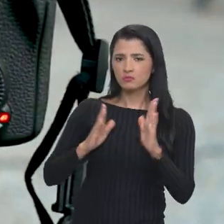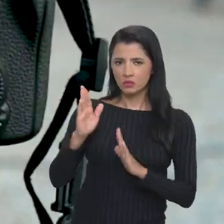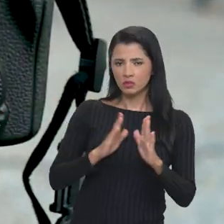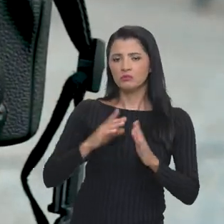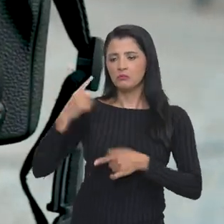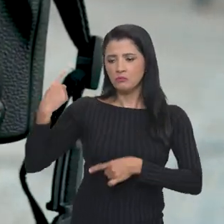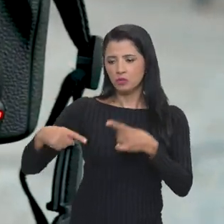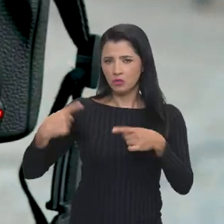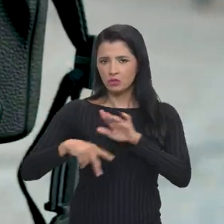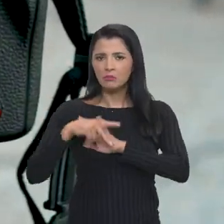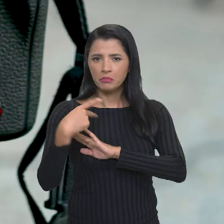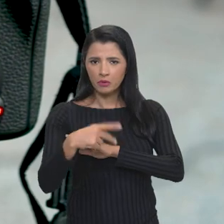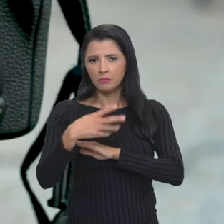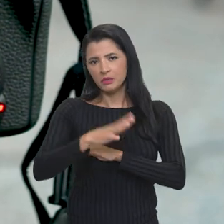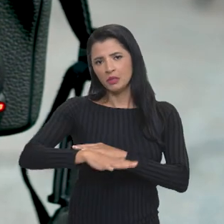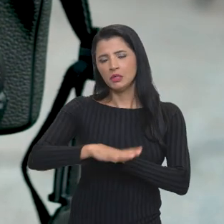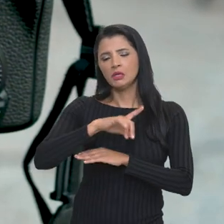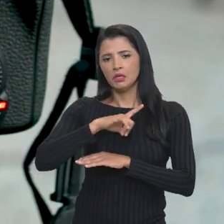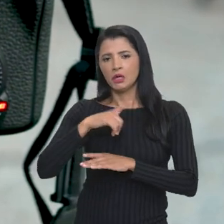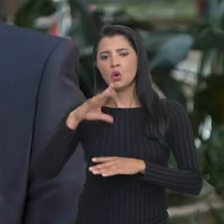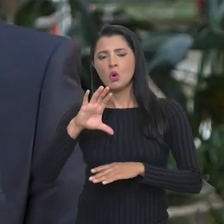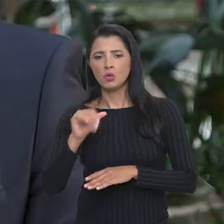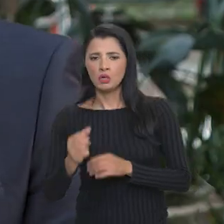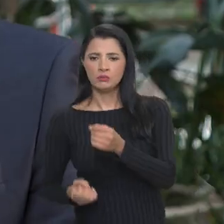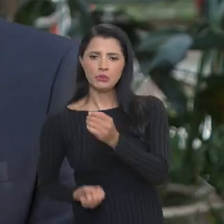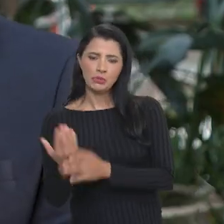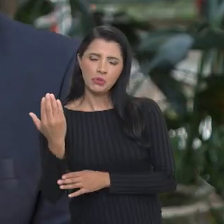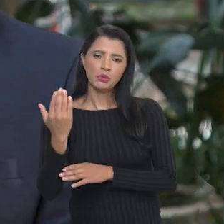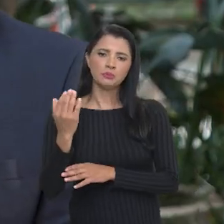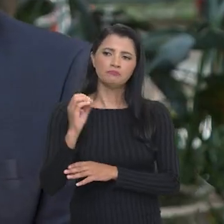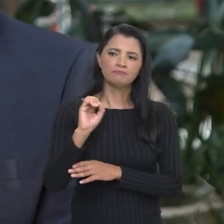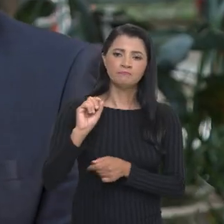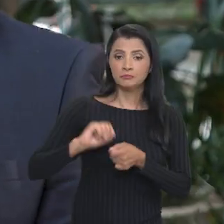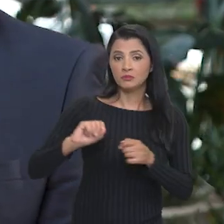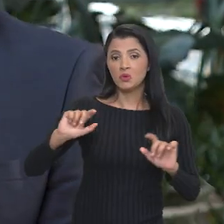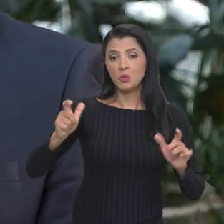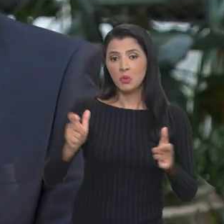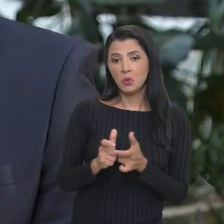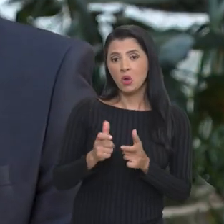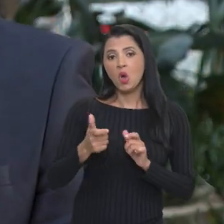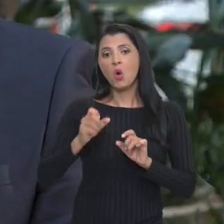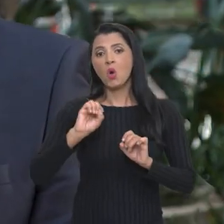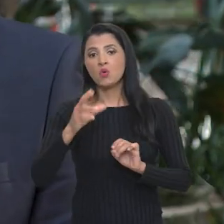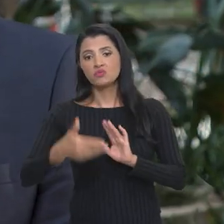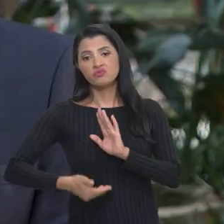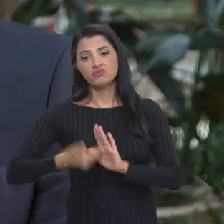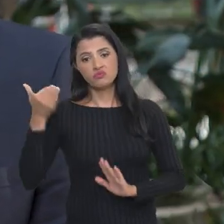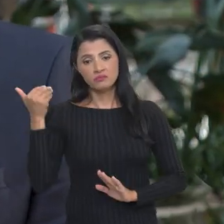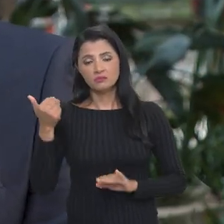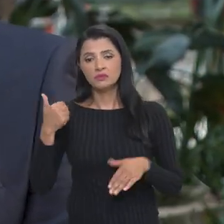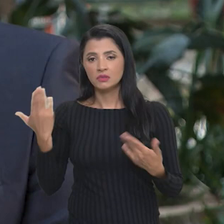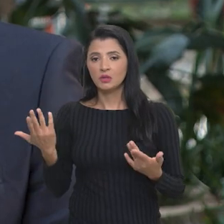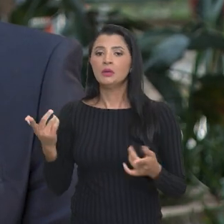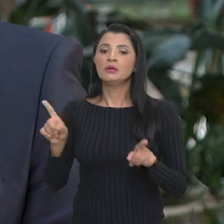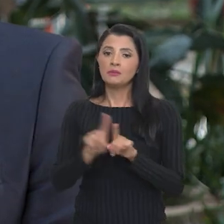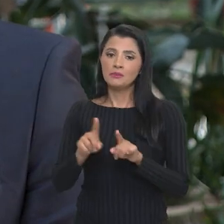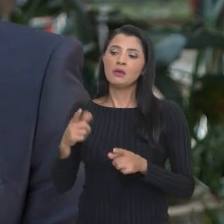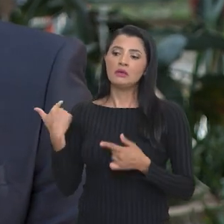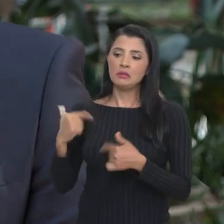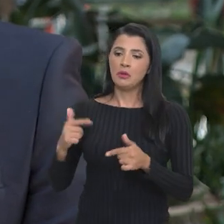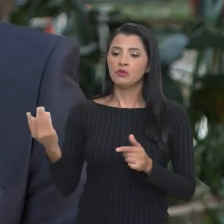elas foram ou diminuídas ou terminadas. Então, nós estamos também num trabalho de reconstrução. A sociedade brasileira